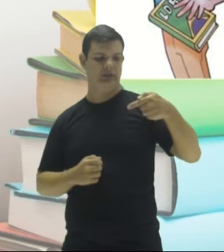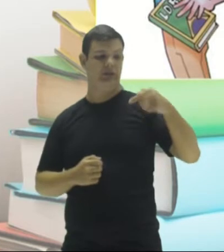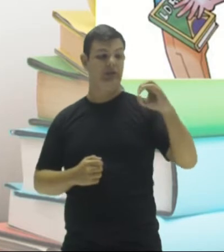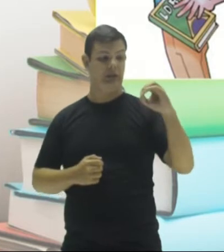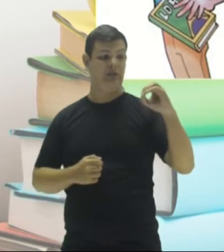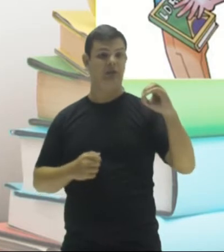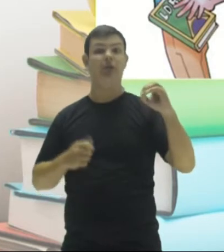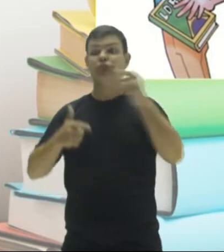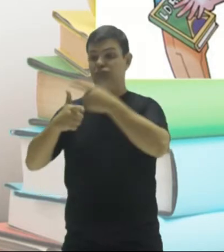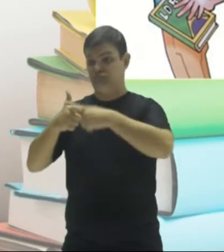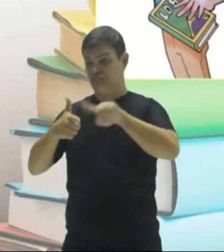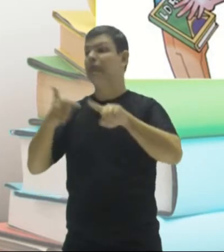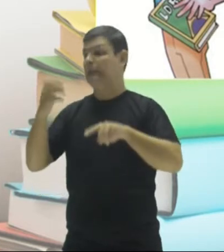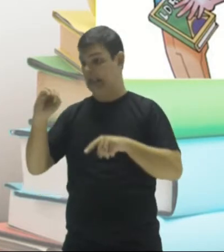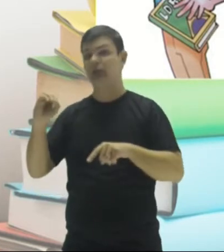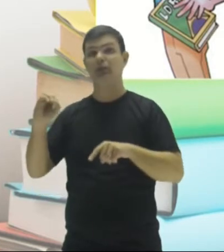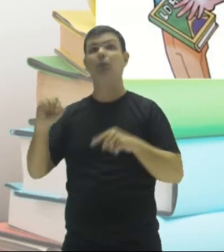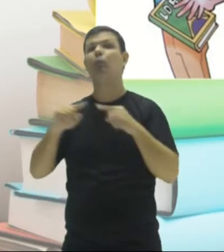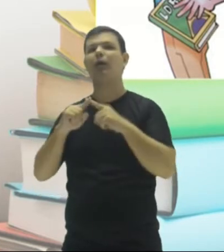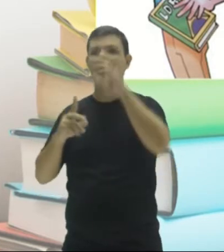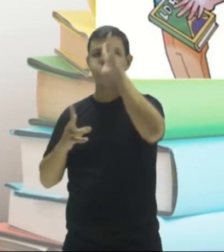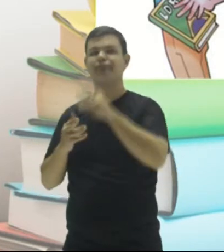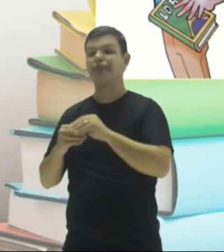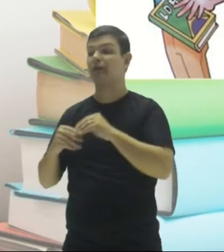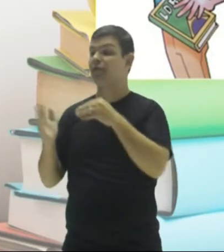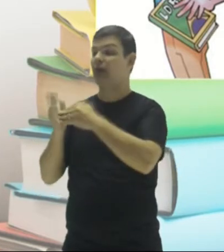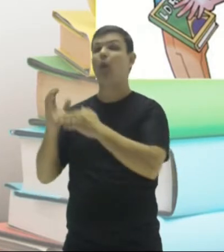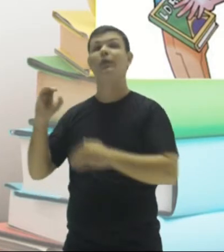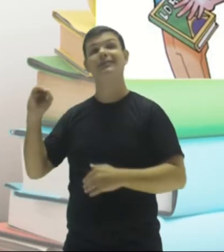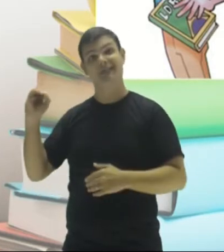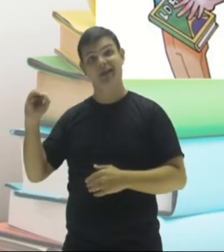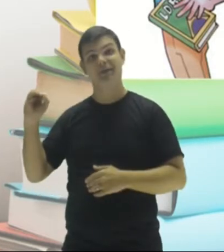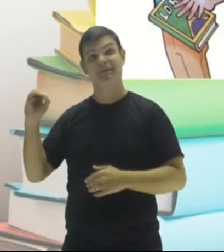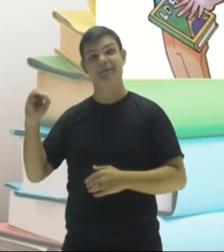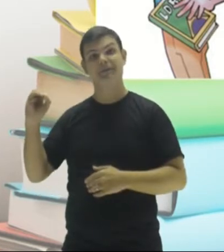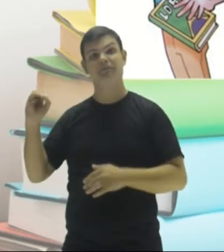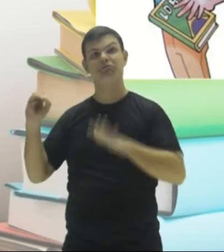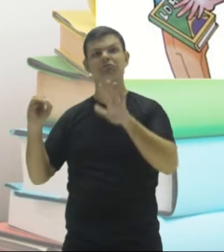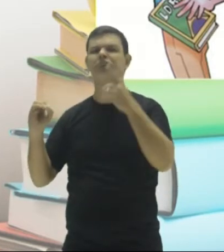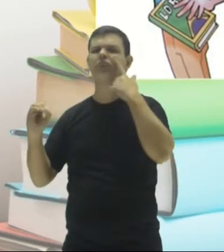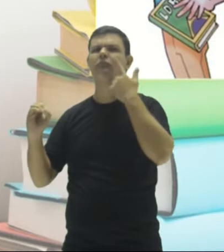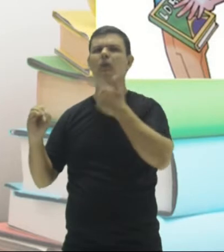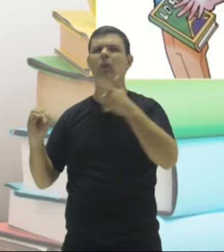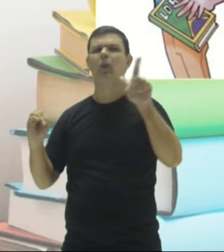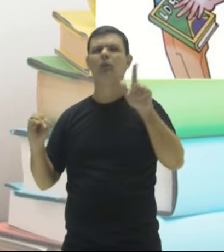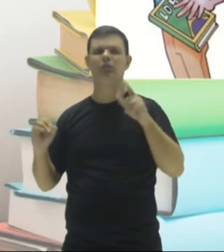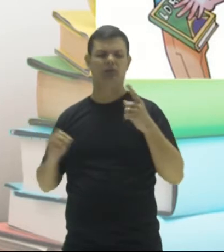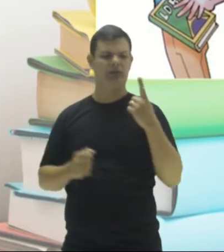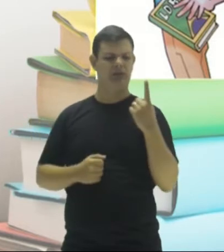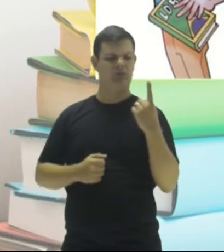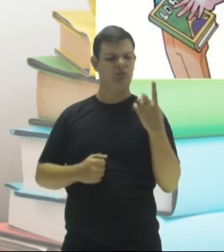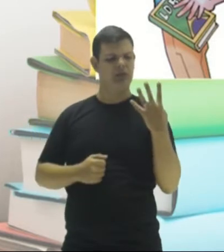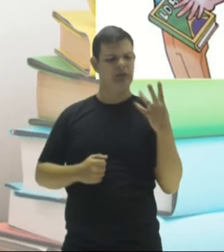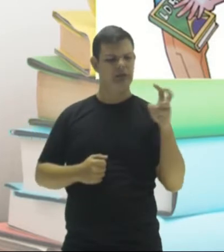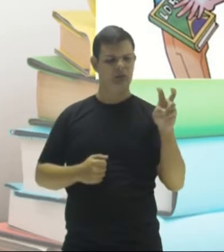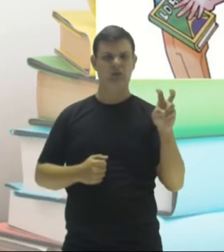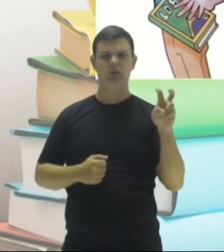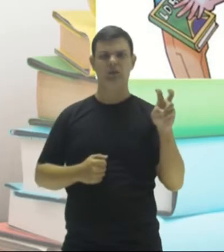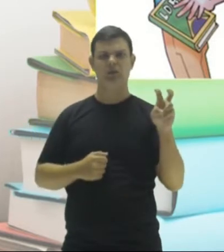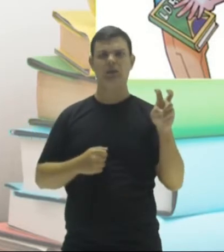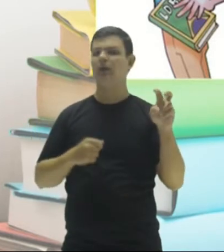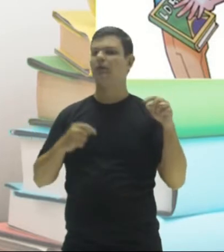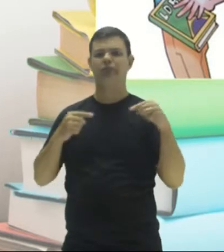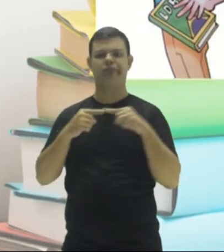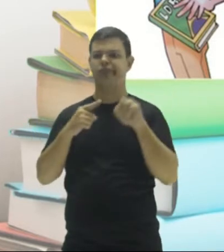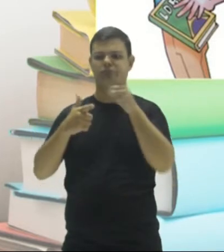divisível por dez porque termina em zero. Agora, esse número lá, pessoal, cento e quarenta e cinco, não